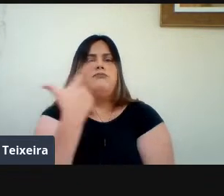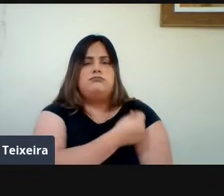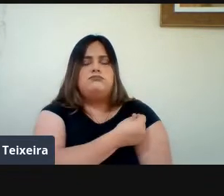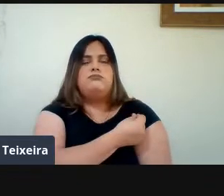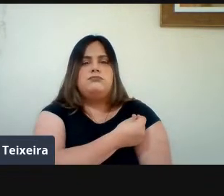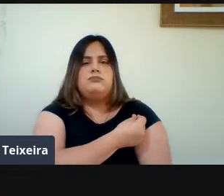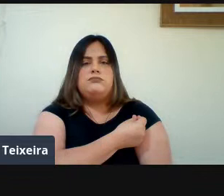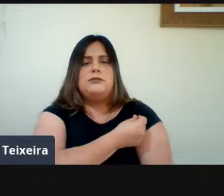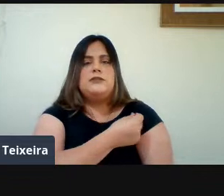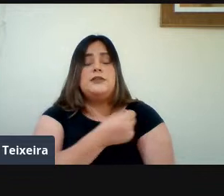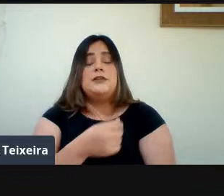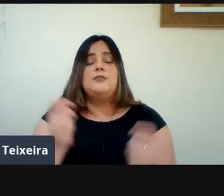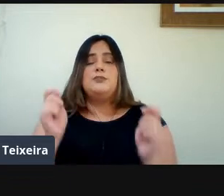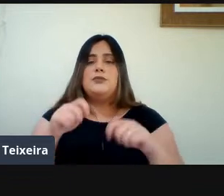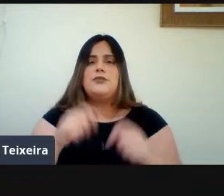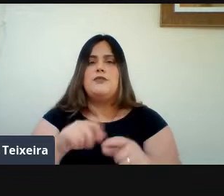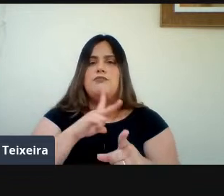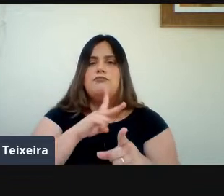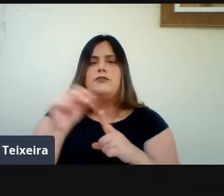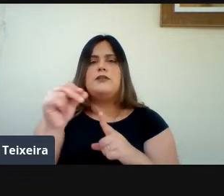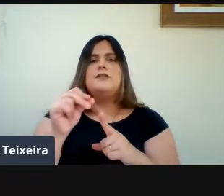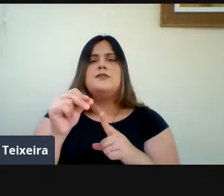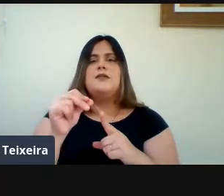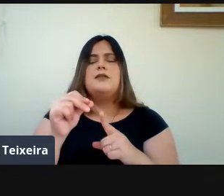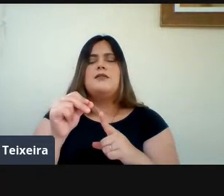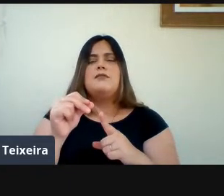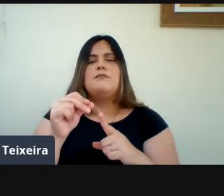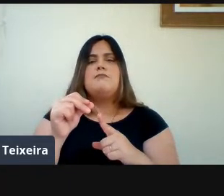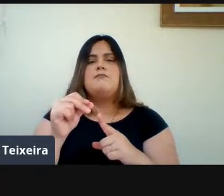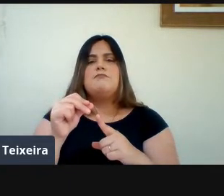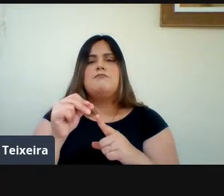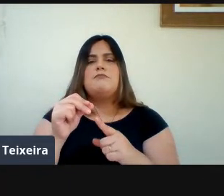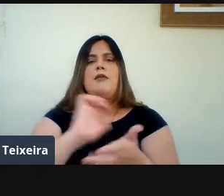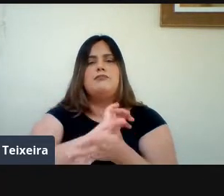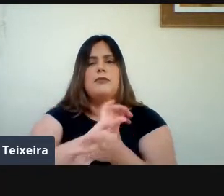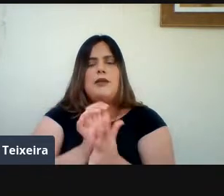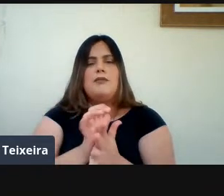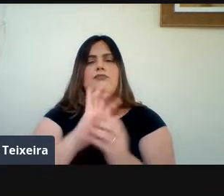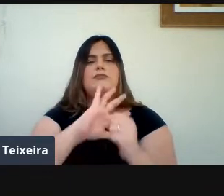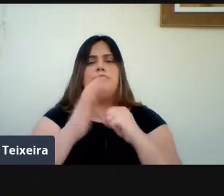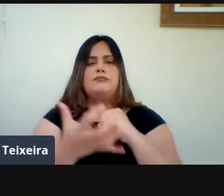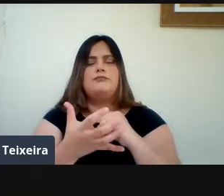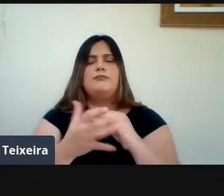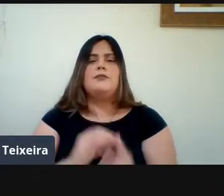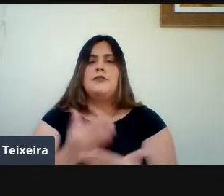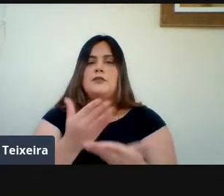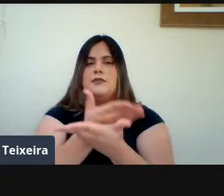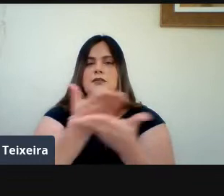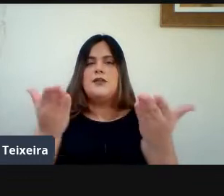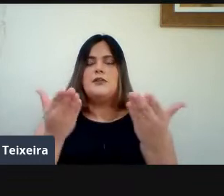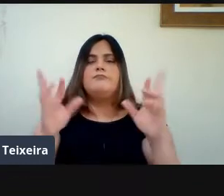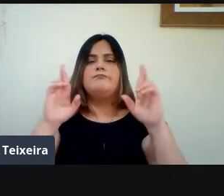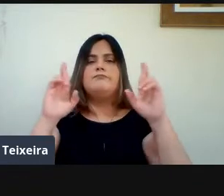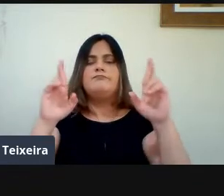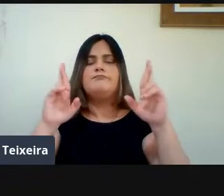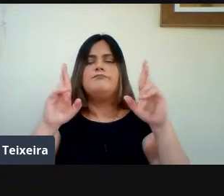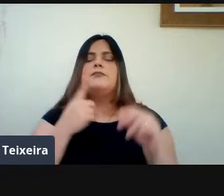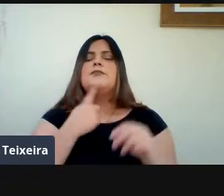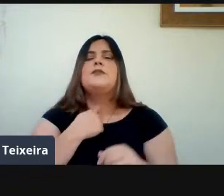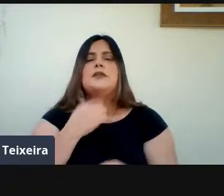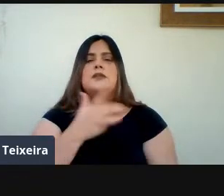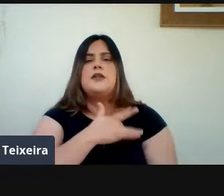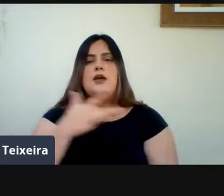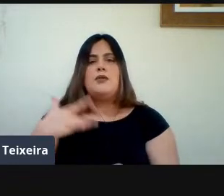A pandemia Da covid-19 A todos vocês Eu desejo Saúde E paz Para que nós Possamos